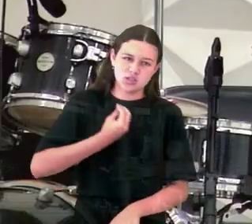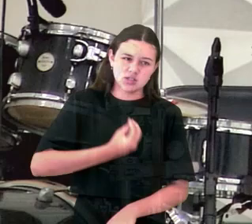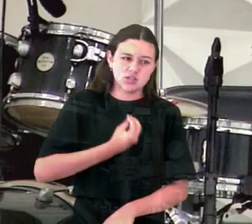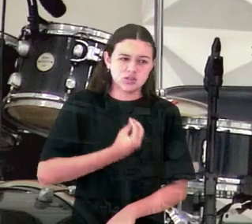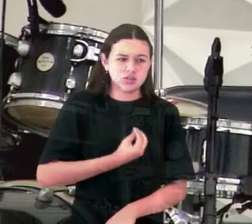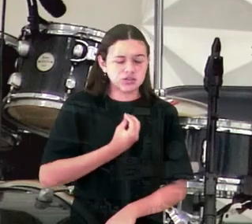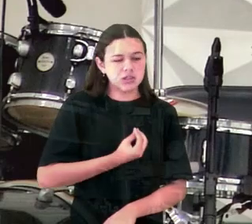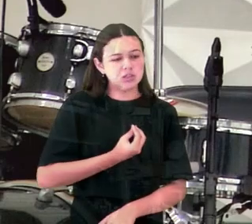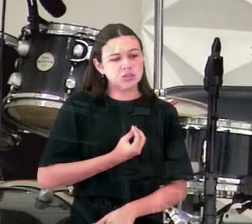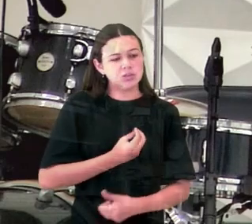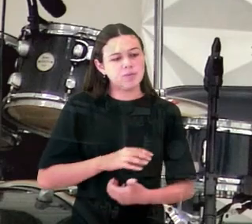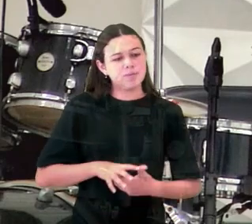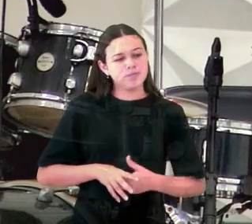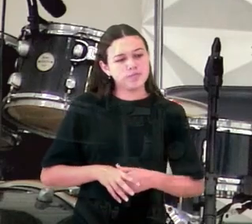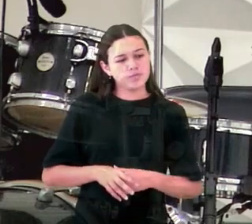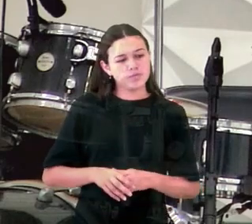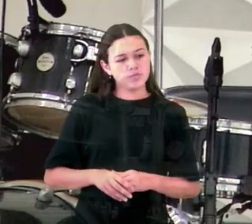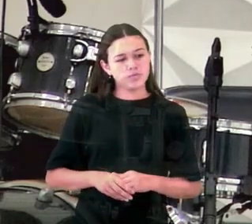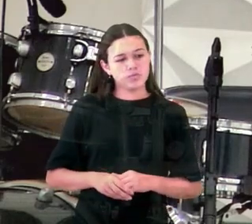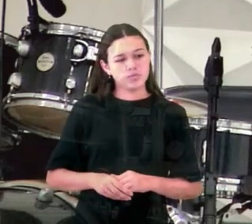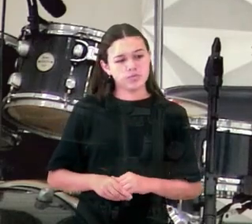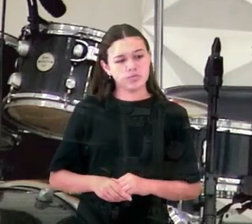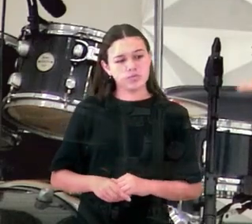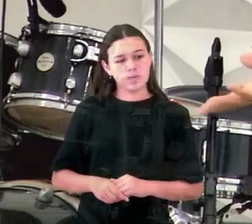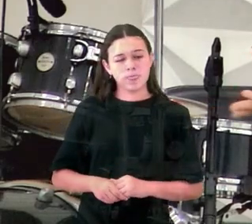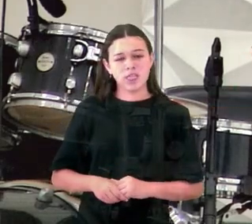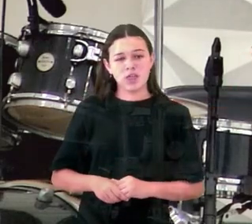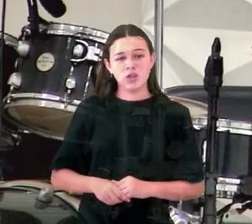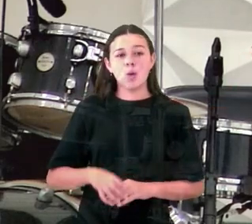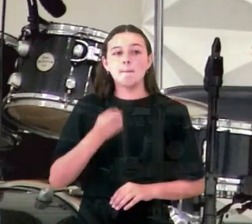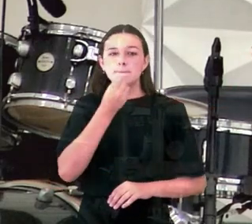pai e mãe chamam os seus próprios filhos. Você é um menino mal criado.